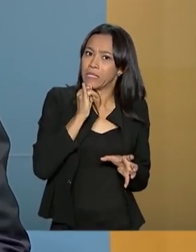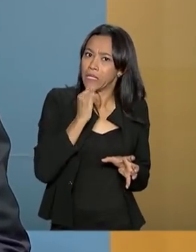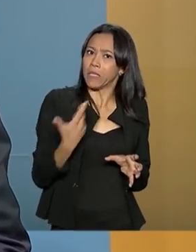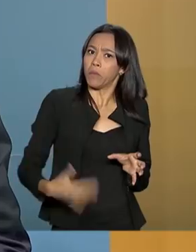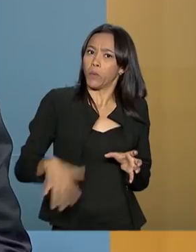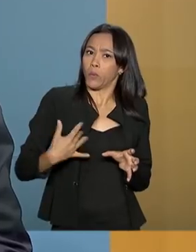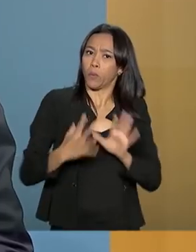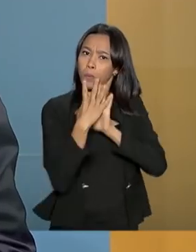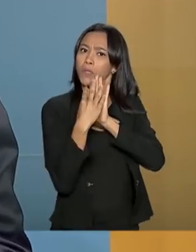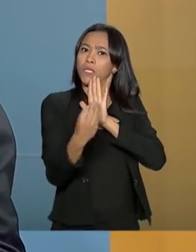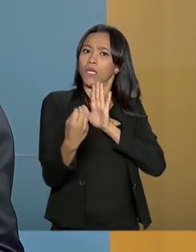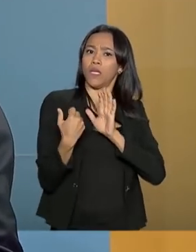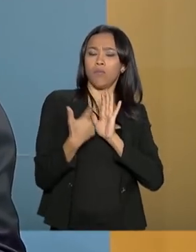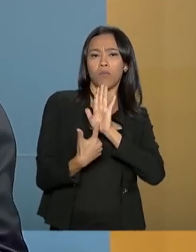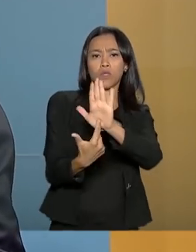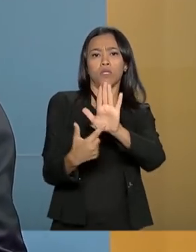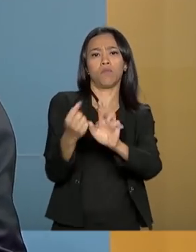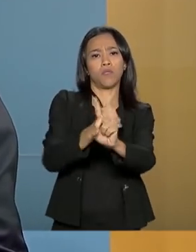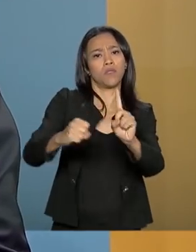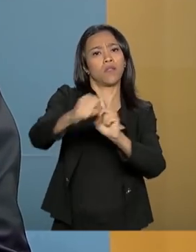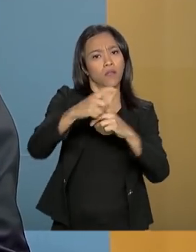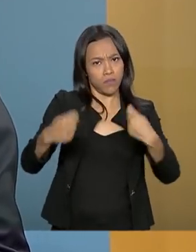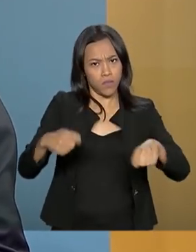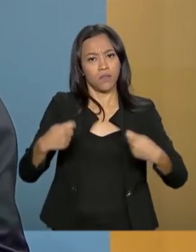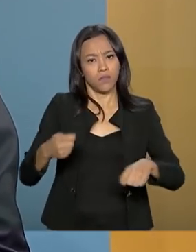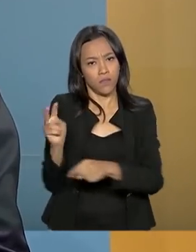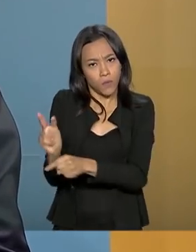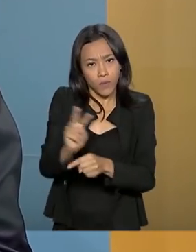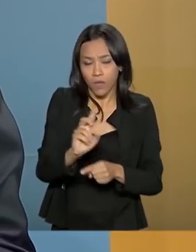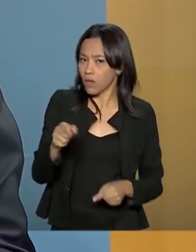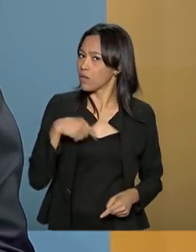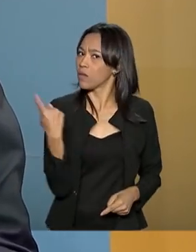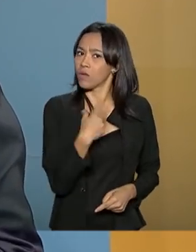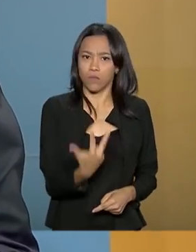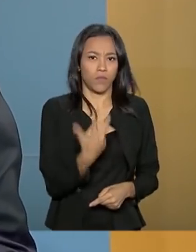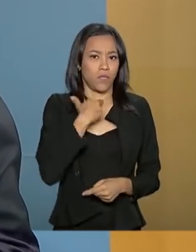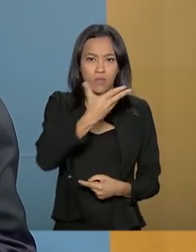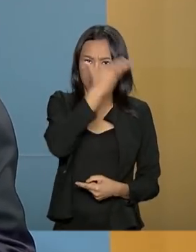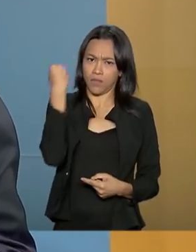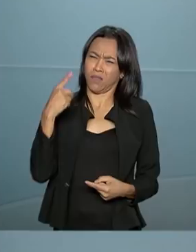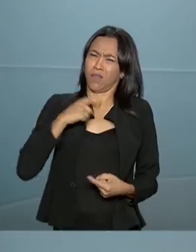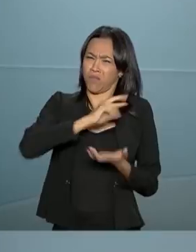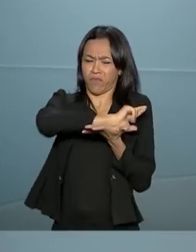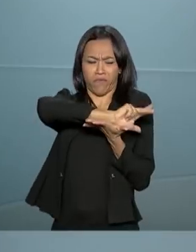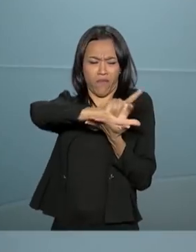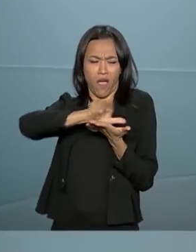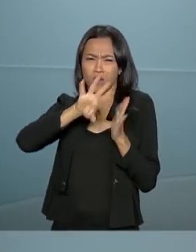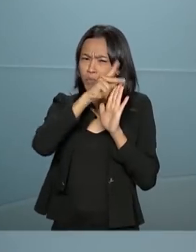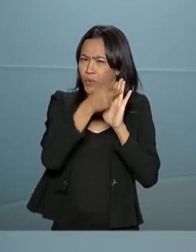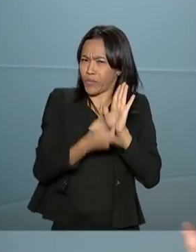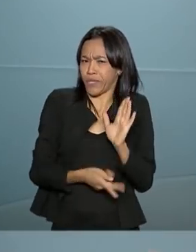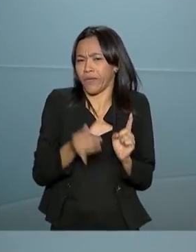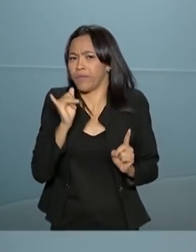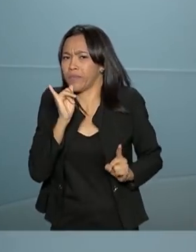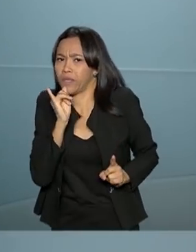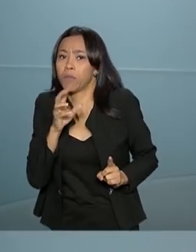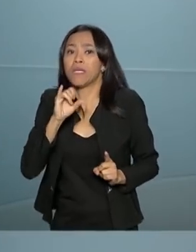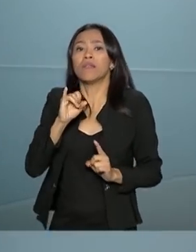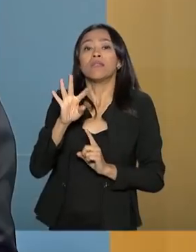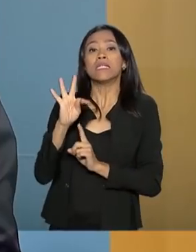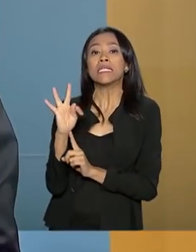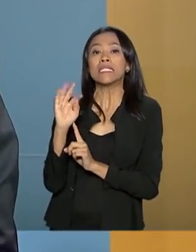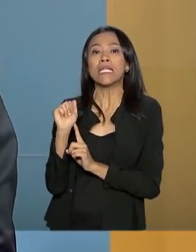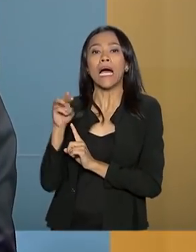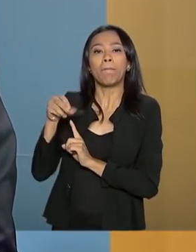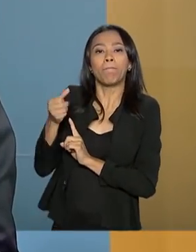elas dão para toda a sociedade de que é preciso cuidar. Nós não podemos esquecer, nós temos no Brasil diversos projetos, dentre eles, por exemplo, o Tamar, que cuida